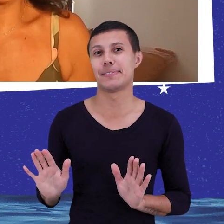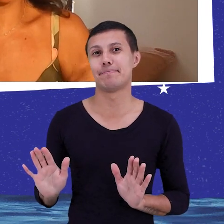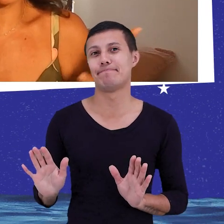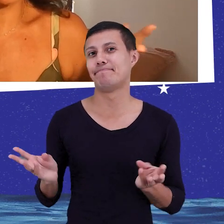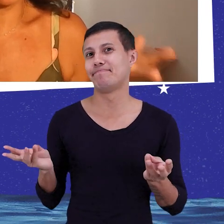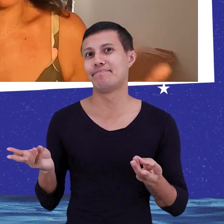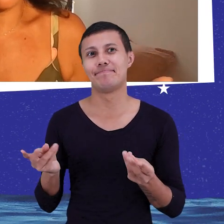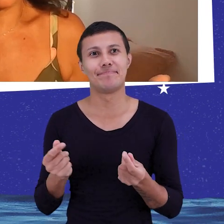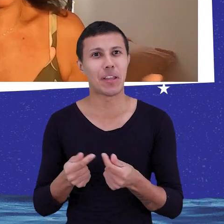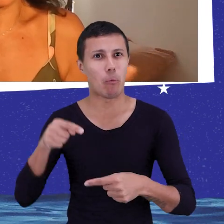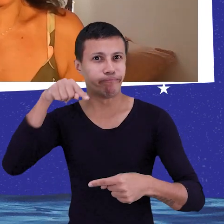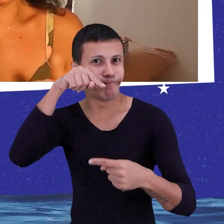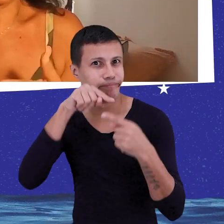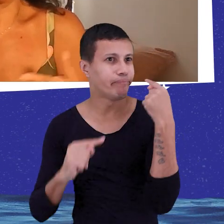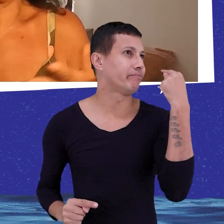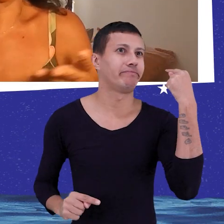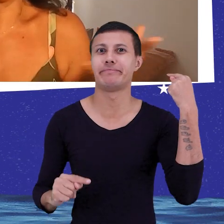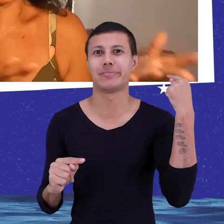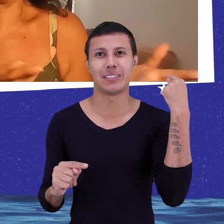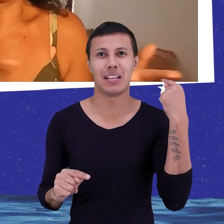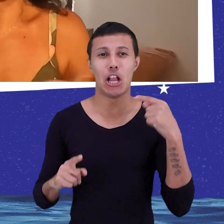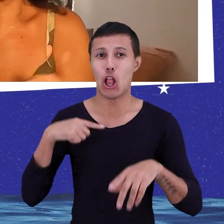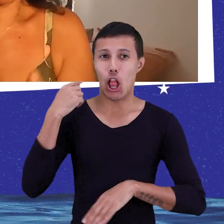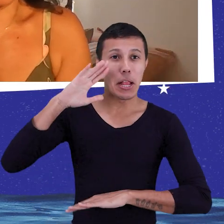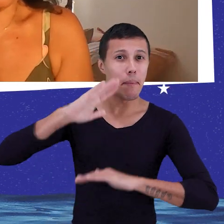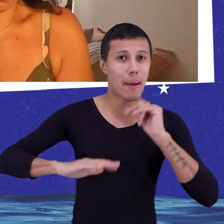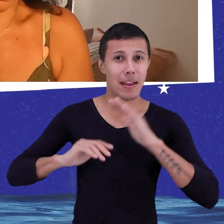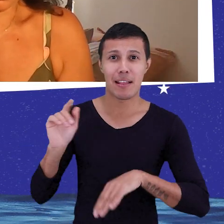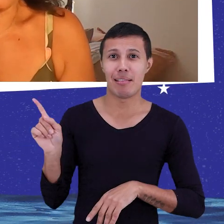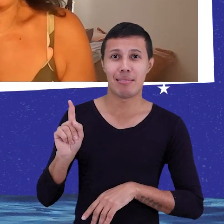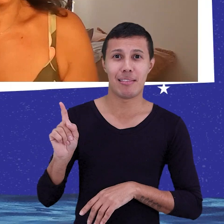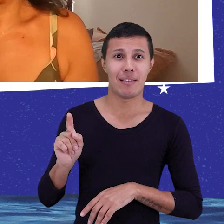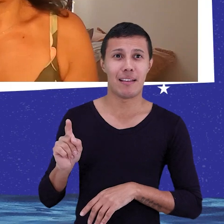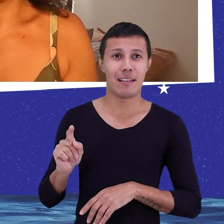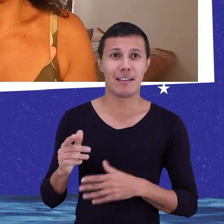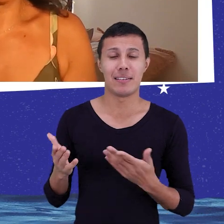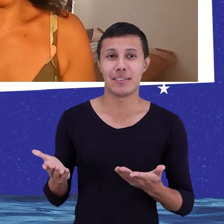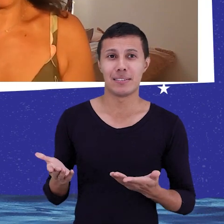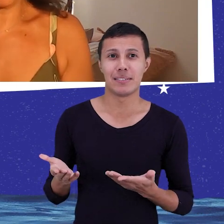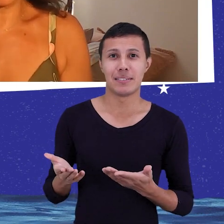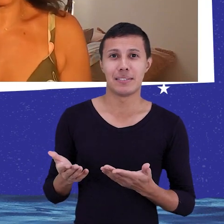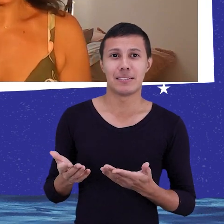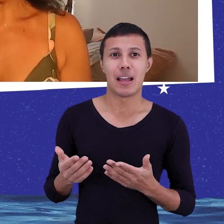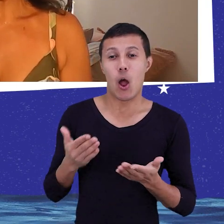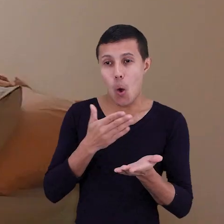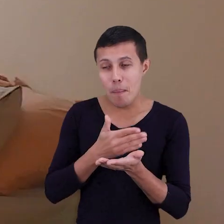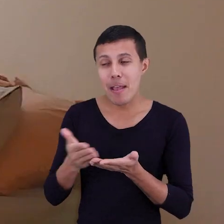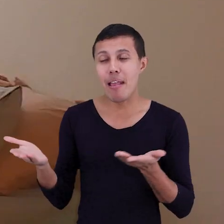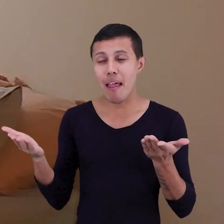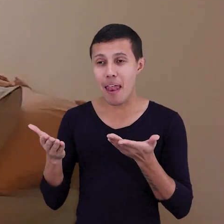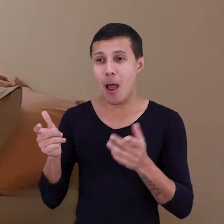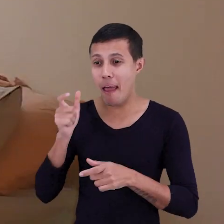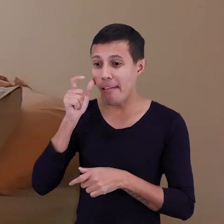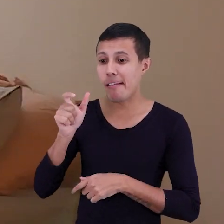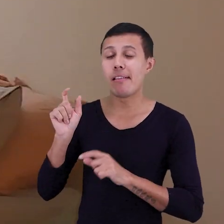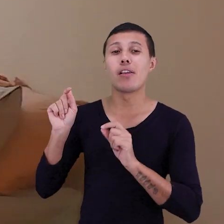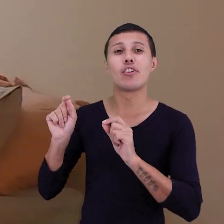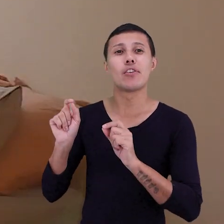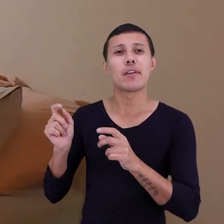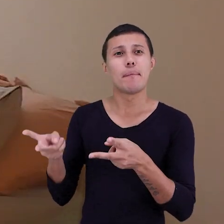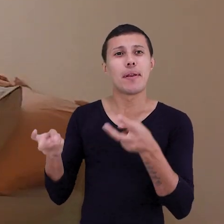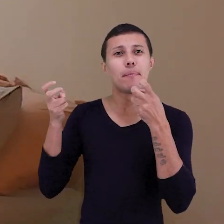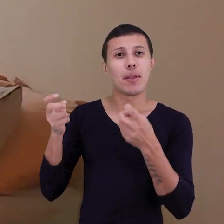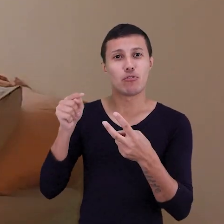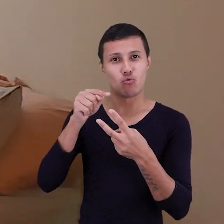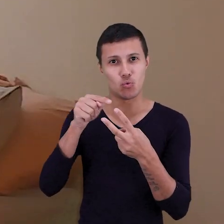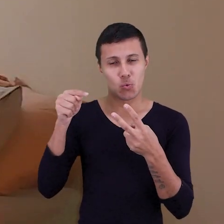É uma dissonância muito grande, né? A gente não está praticando, não está fazendo walk the talk. Então, isso é muito importante. E o que eu vi foram